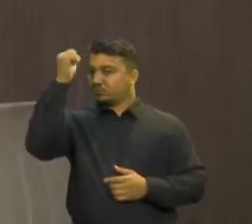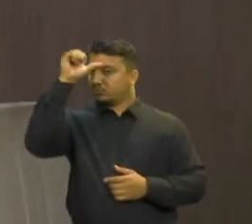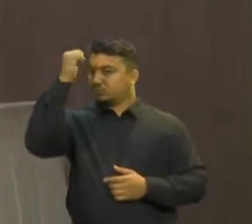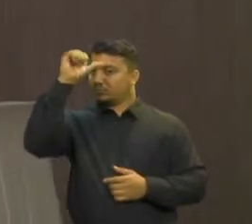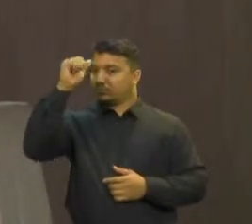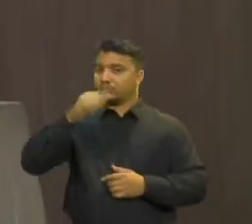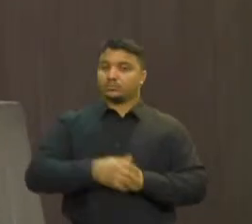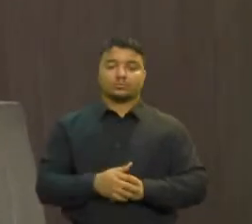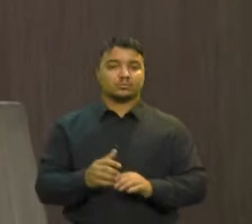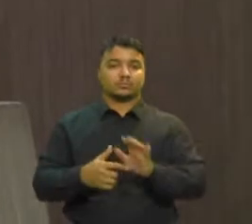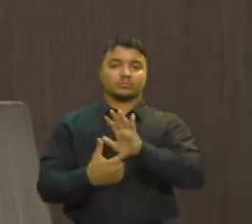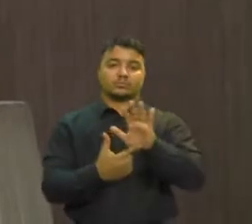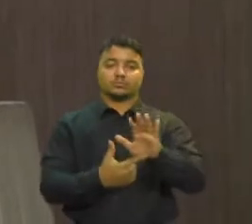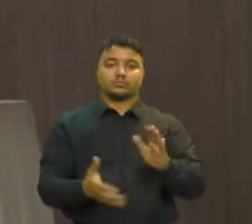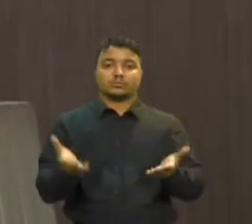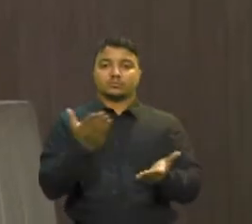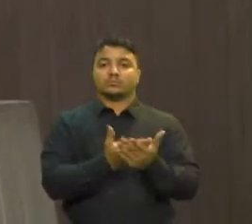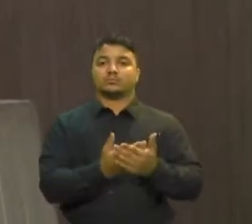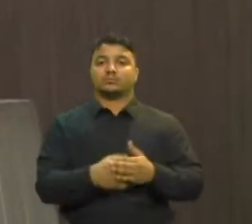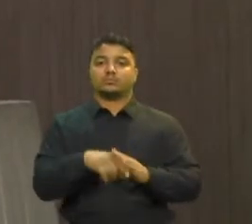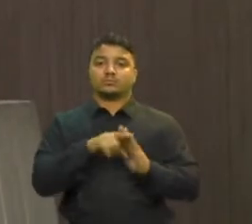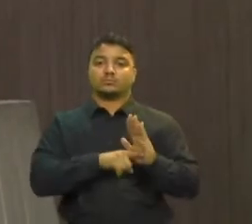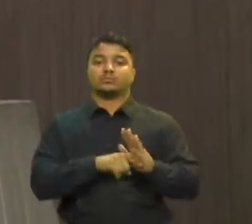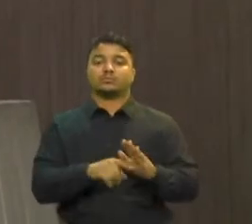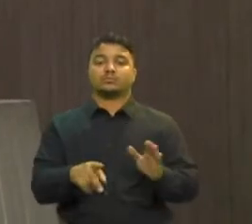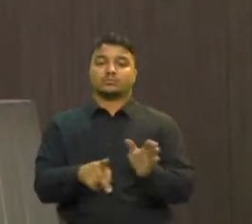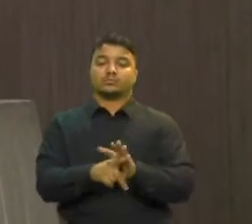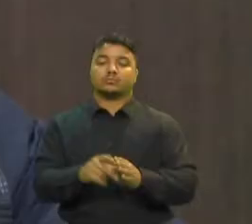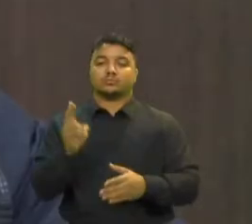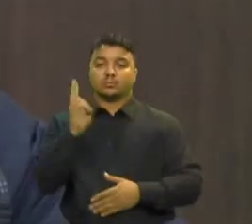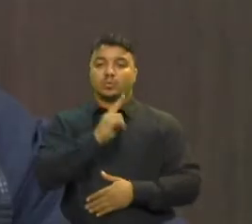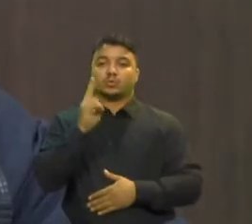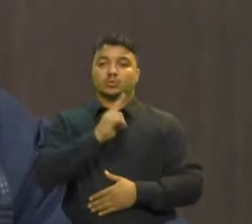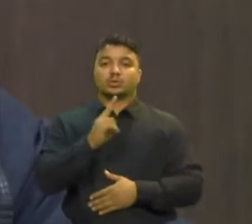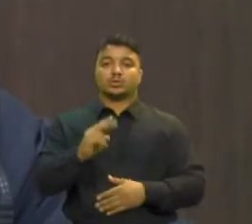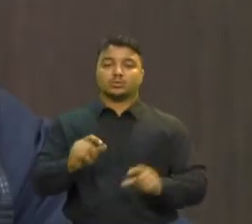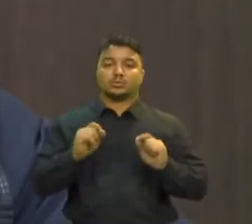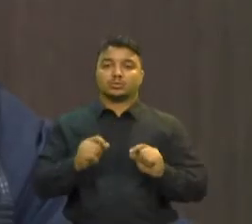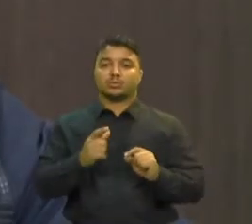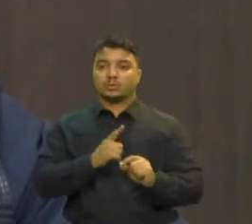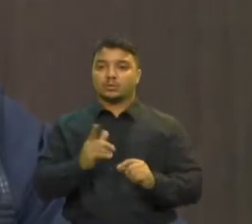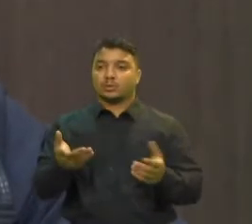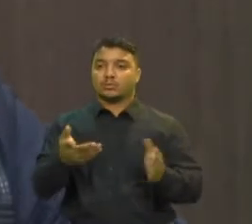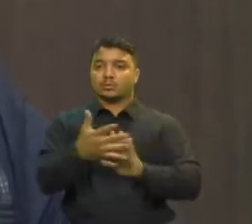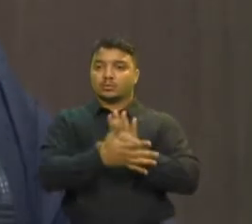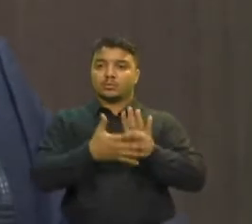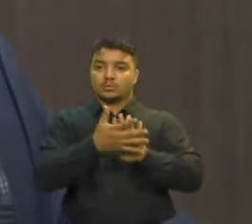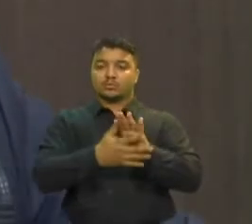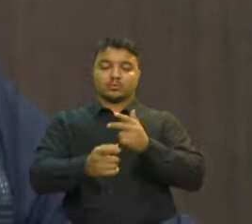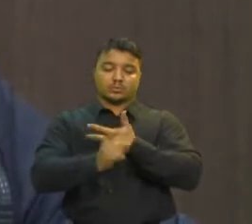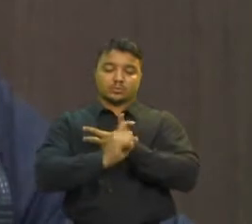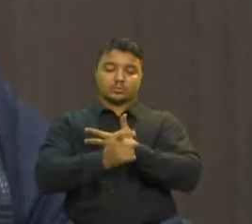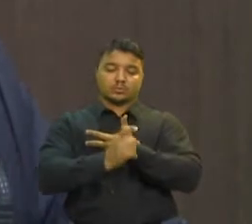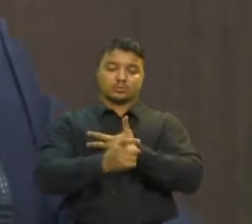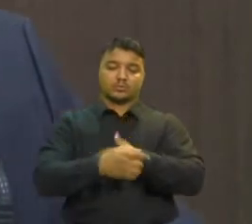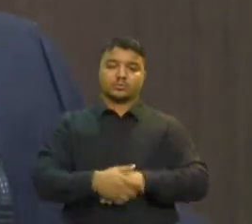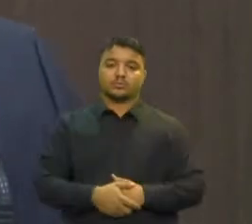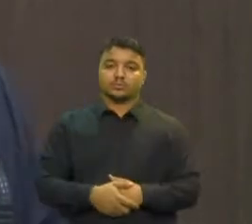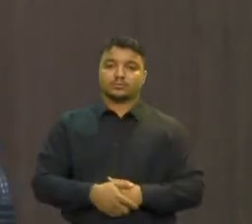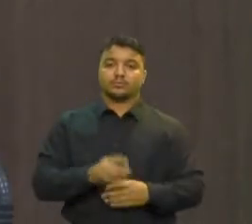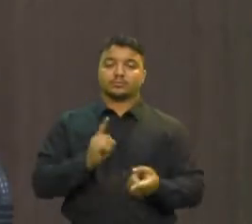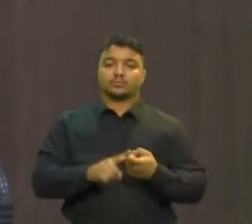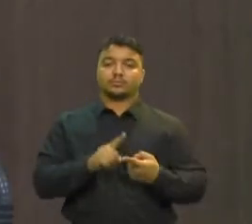apresentou o requerimento para a tramitação em regime de urgência de matérias de autoria do Executivo Entre elas,